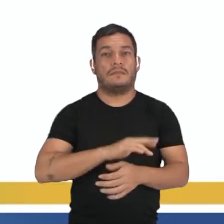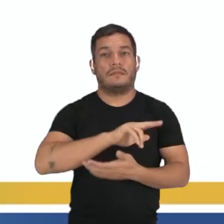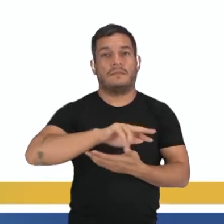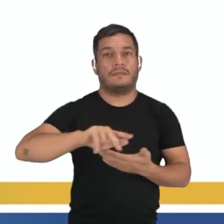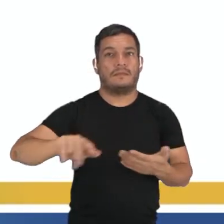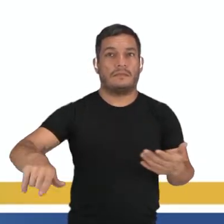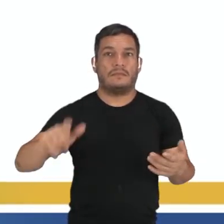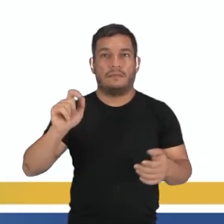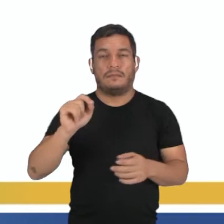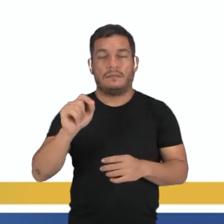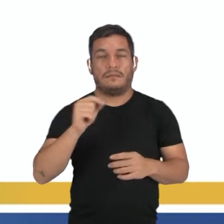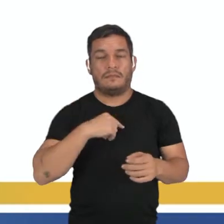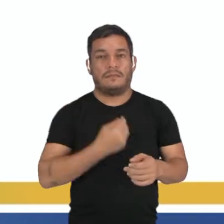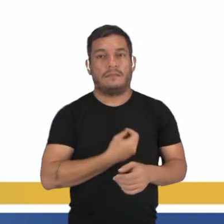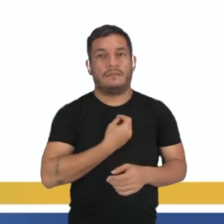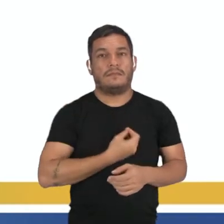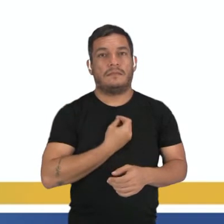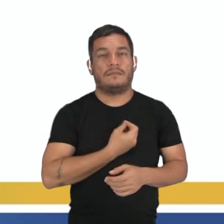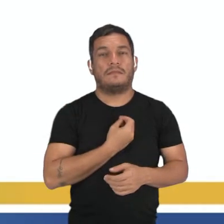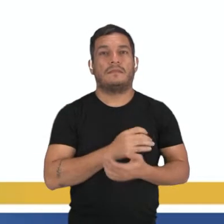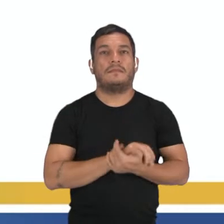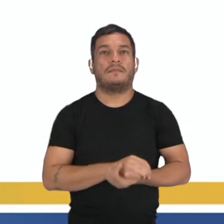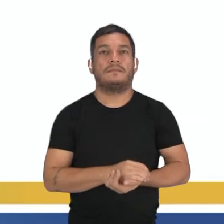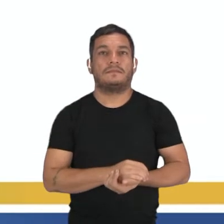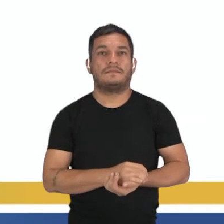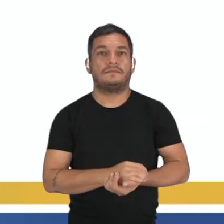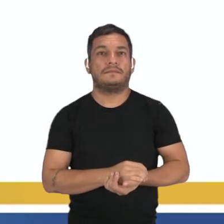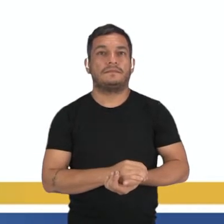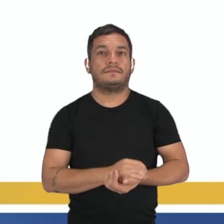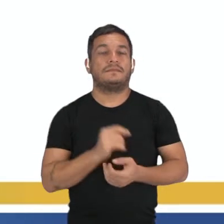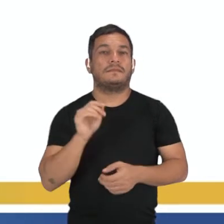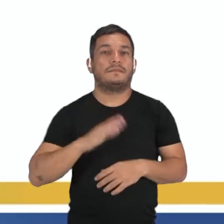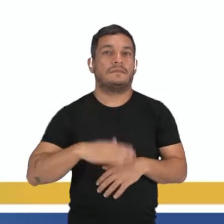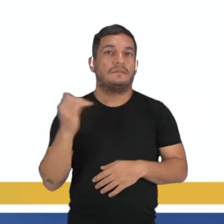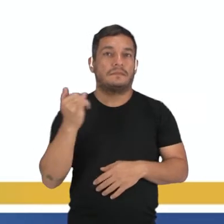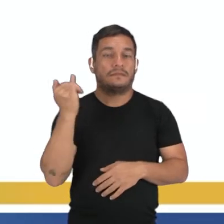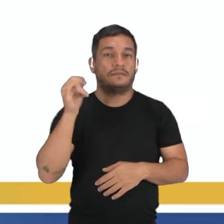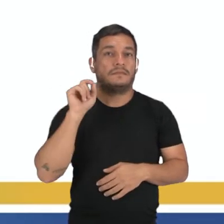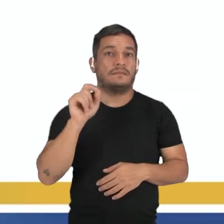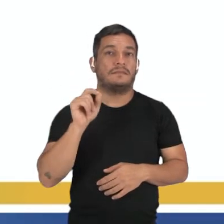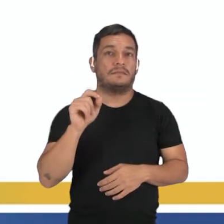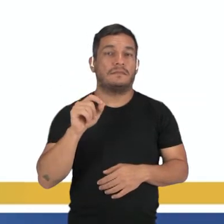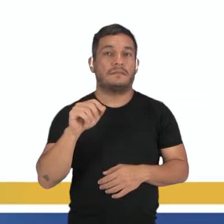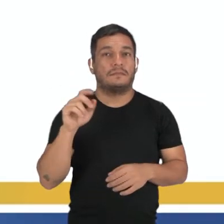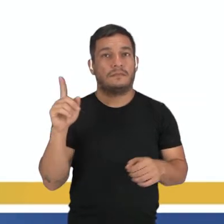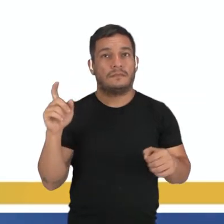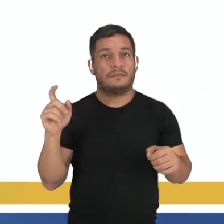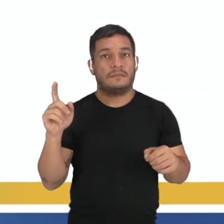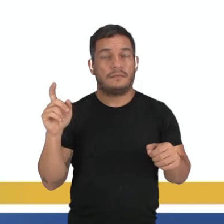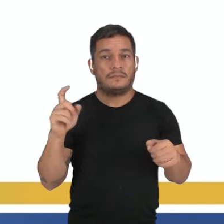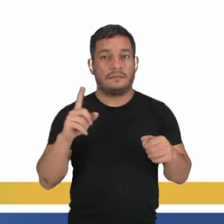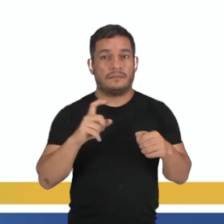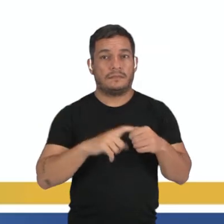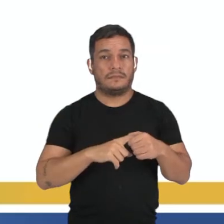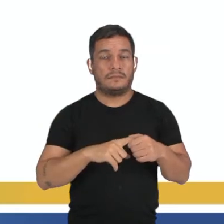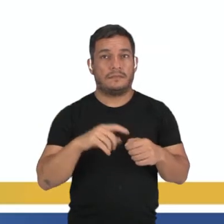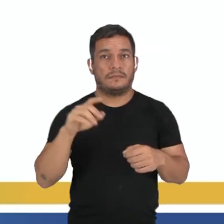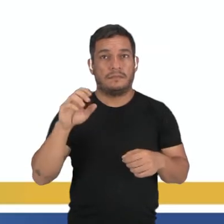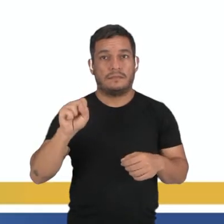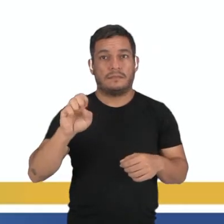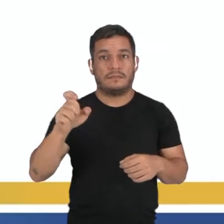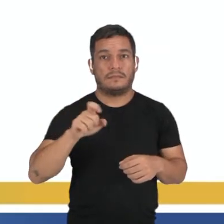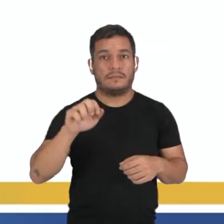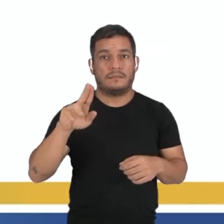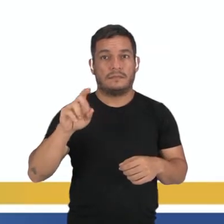consegue estar presente em mais habitats. E o que mais que é importante? Que a reprodução desse grupo é uma reprodução